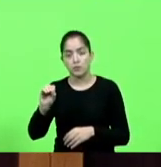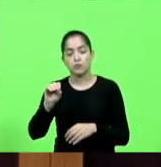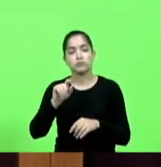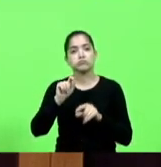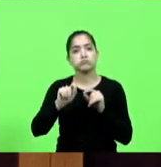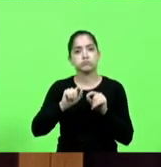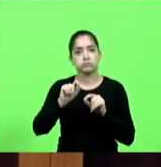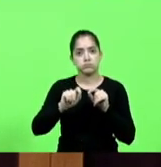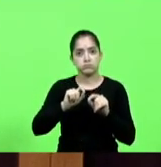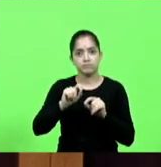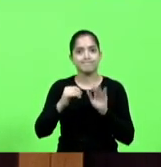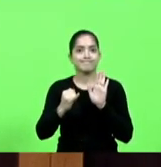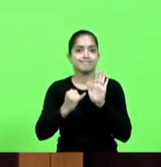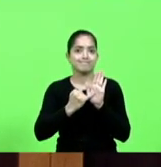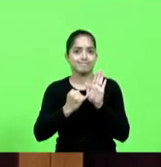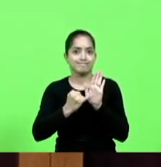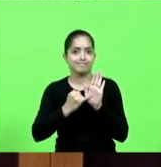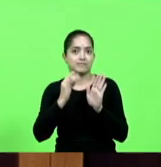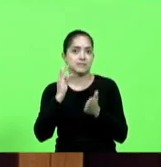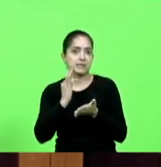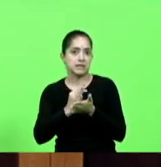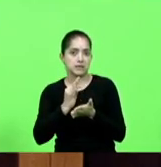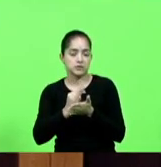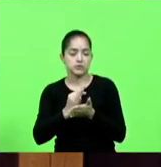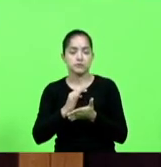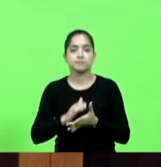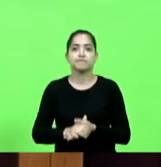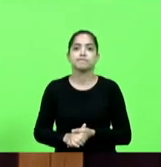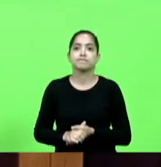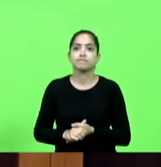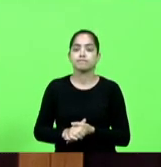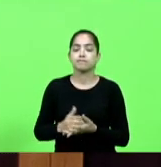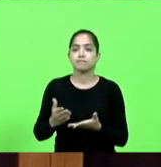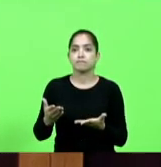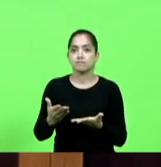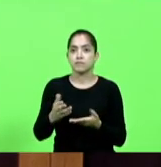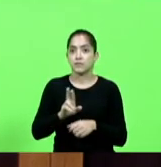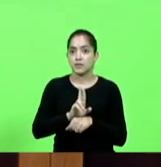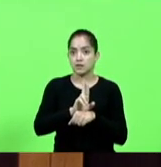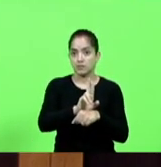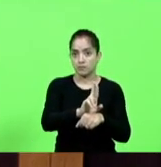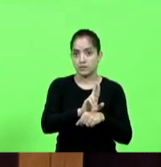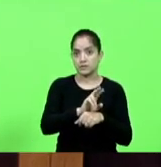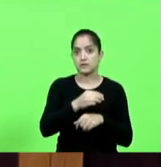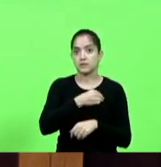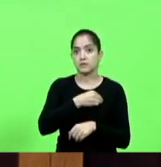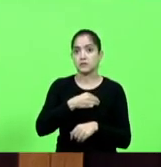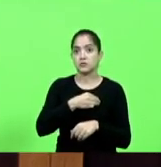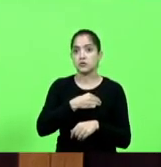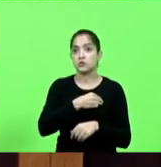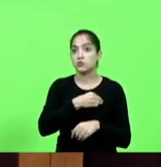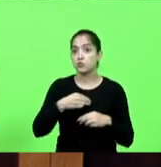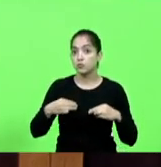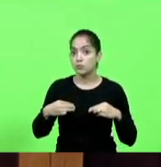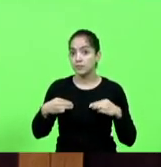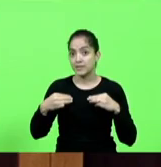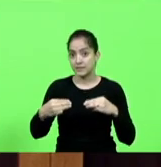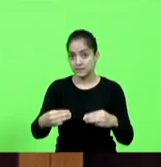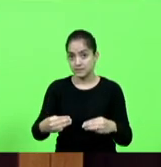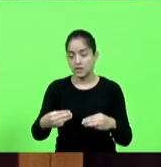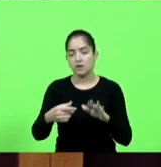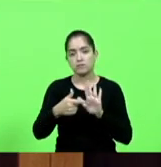tributárias bom a representante do ministério nos trouxe mais informações